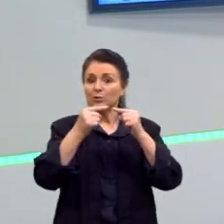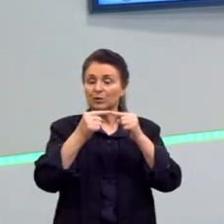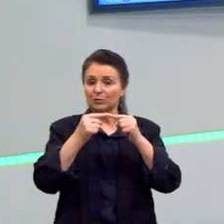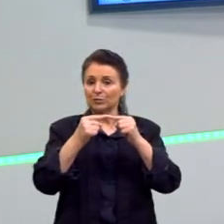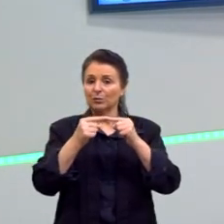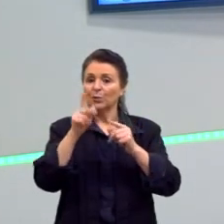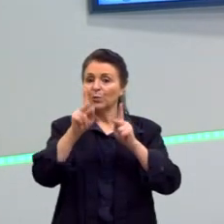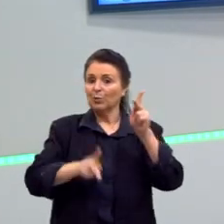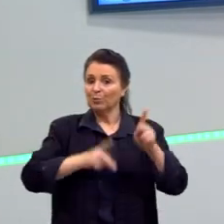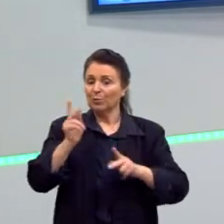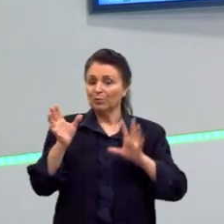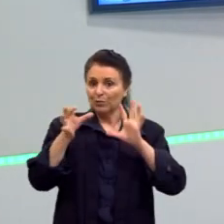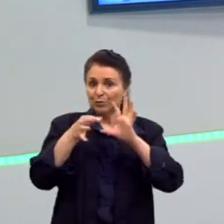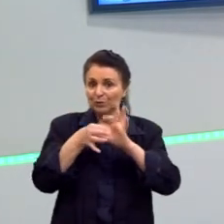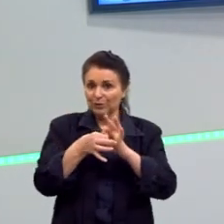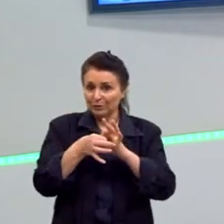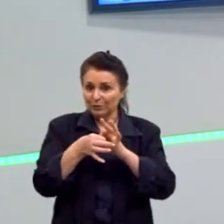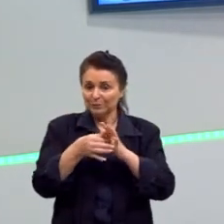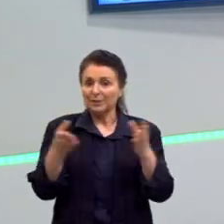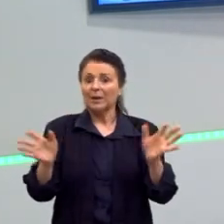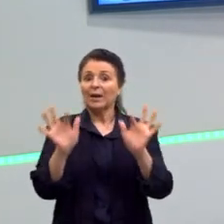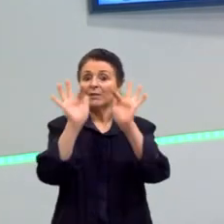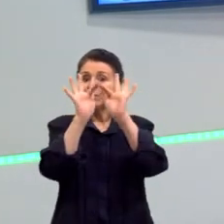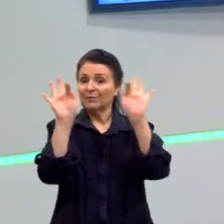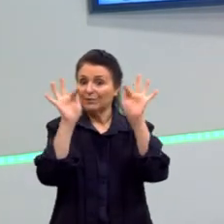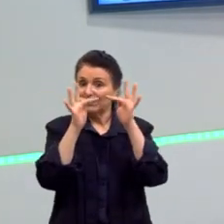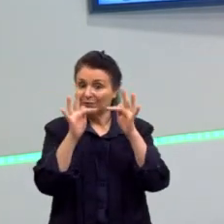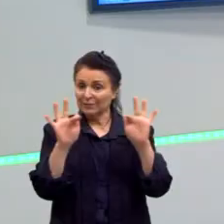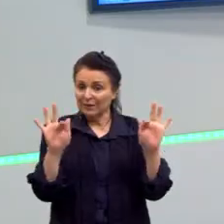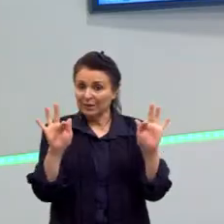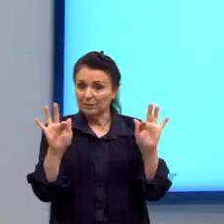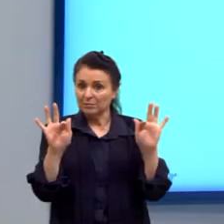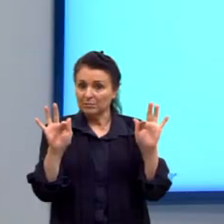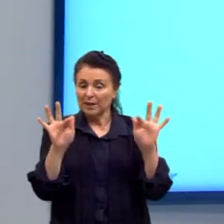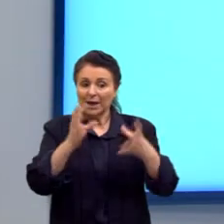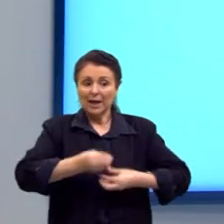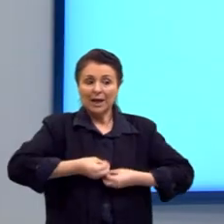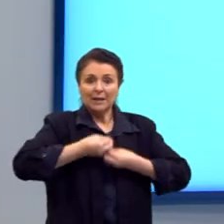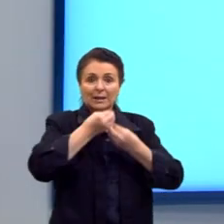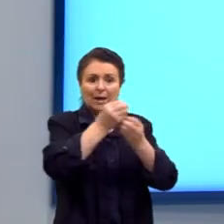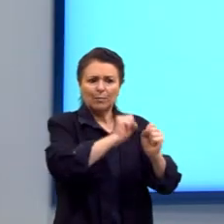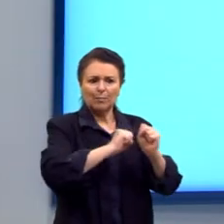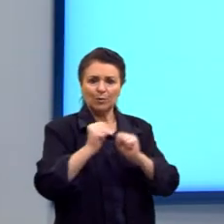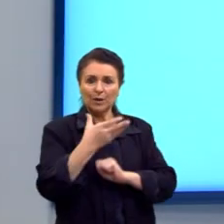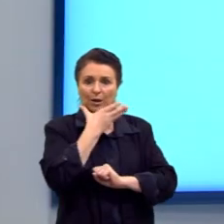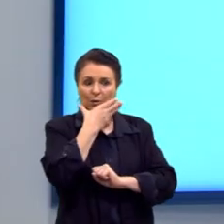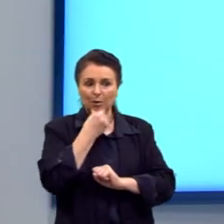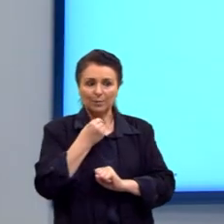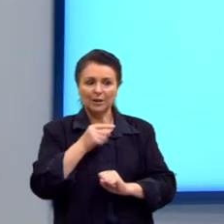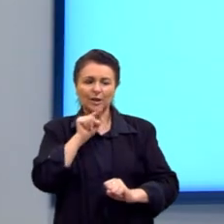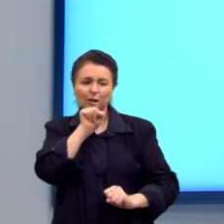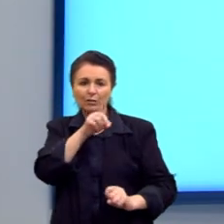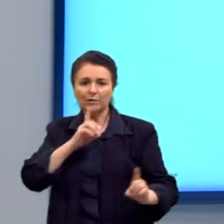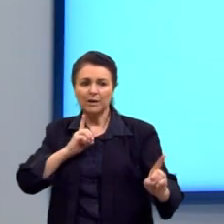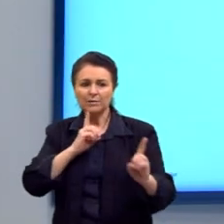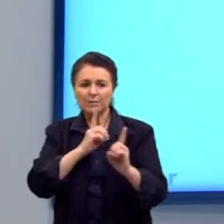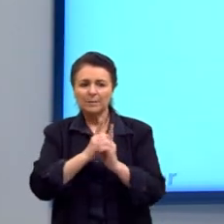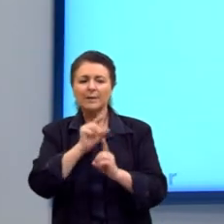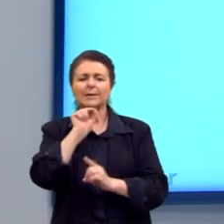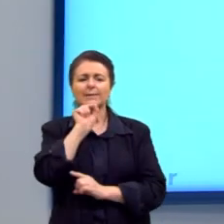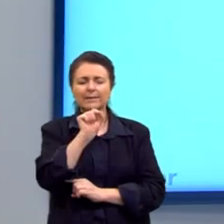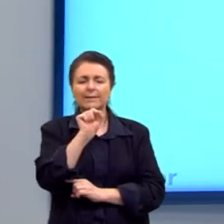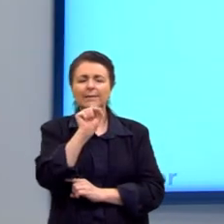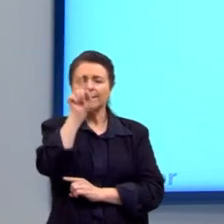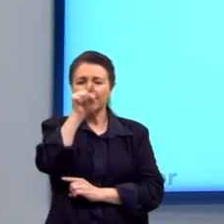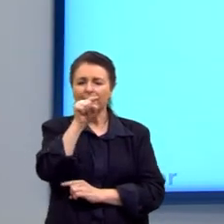Para fechar, evidente, vou deixar a frase dele, né? Dê o poder ao homem e descobrirá quem ele realmente